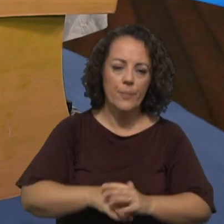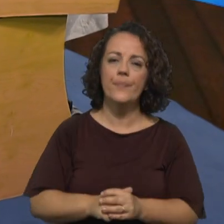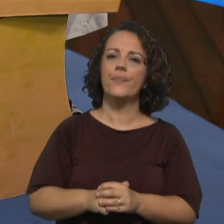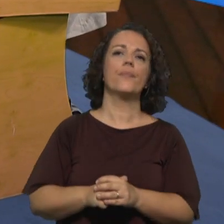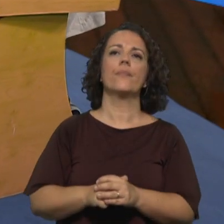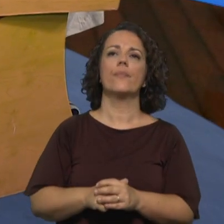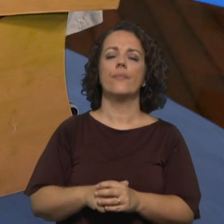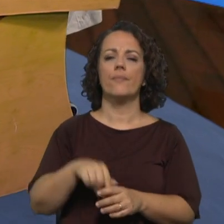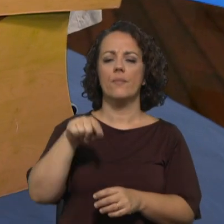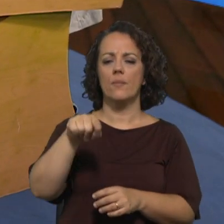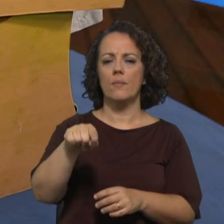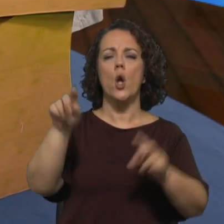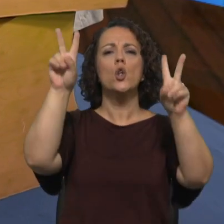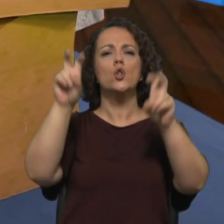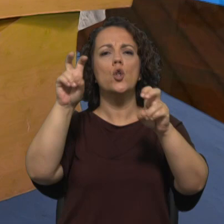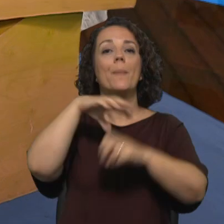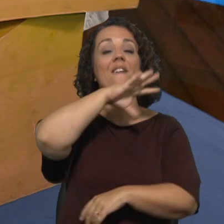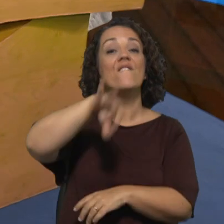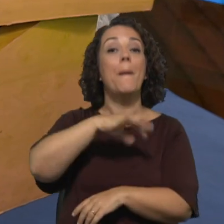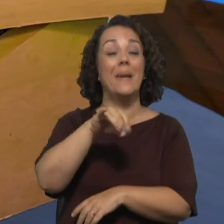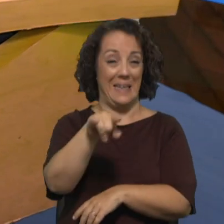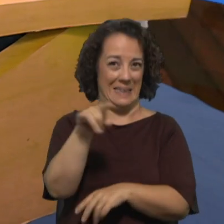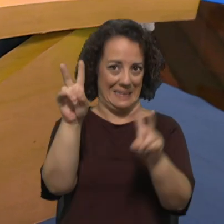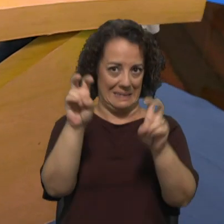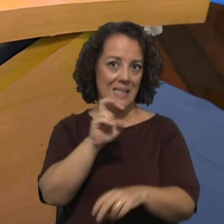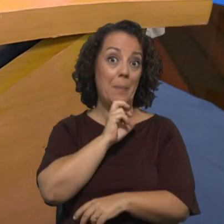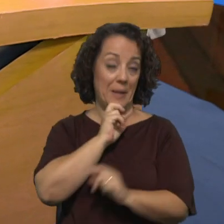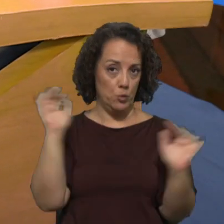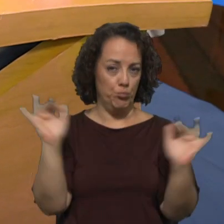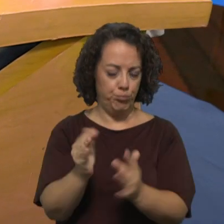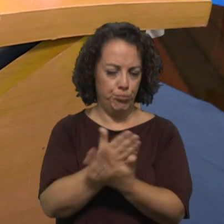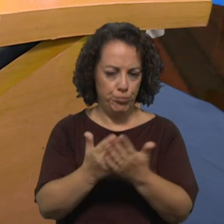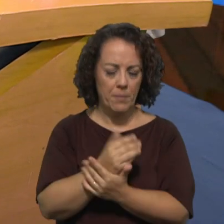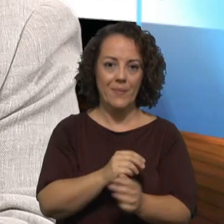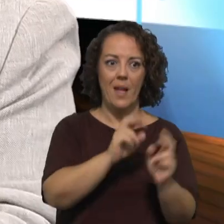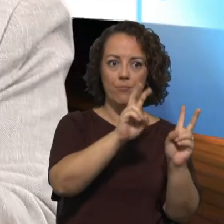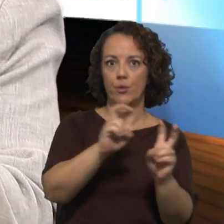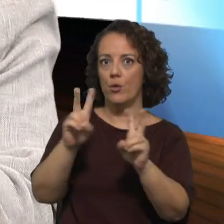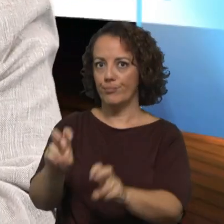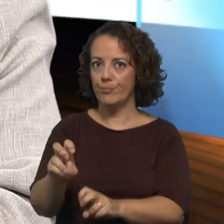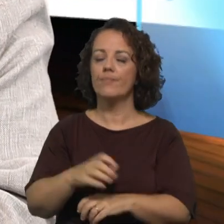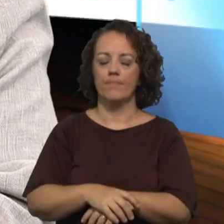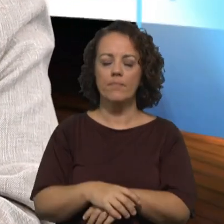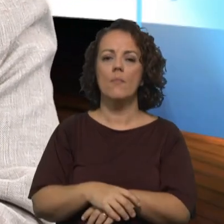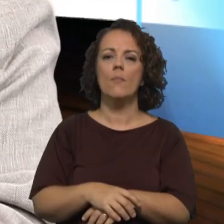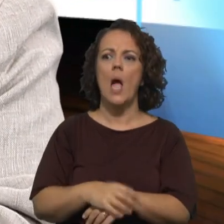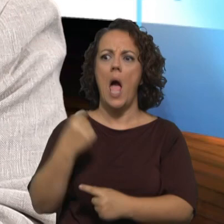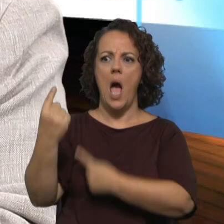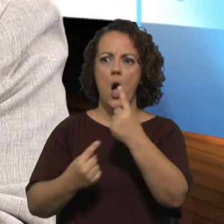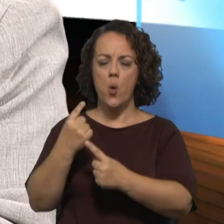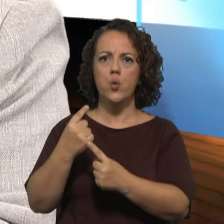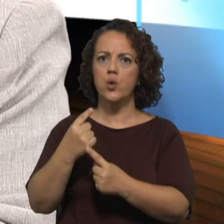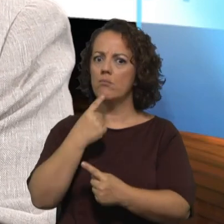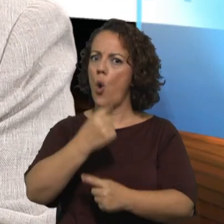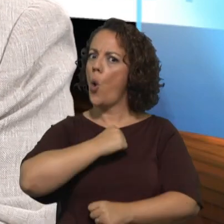em duas sessões sobre a família. A certa altura, tanto quem era muito entusiasta com quem era muito contrário aos trabalhos e aquilo que estava a